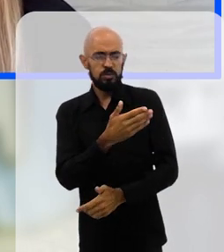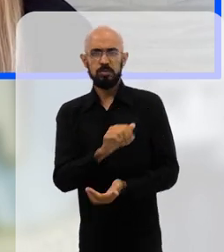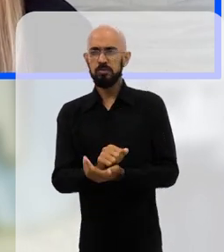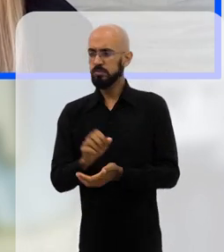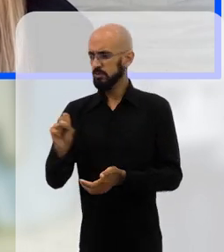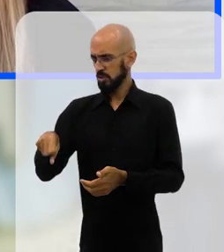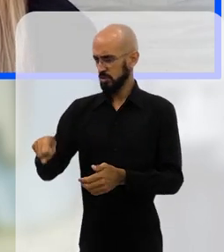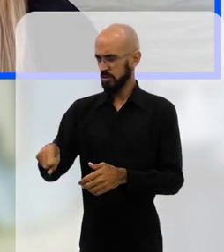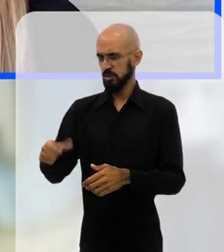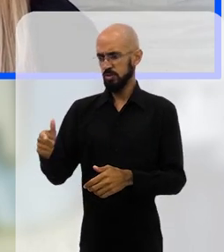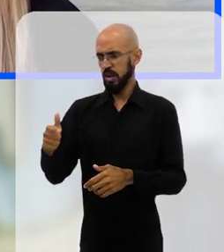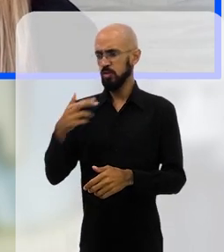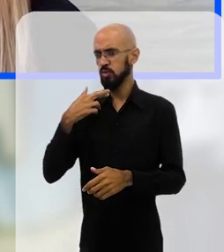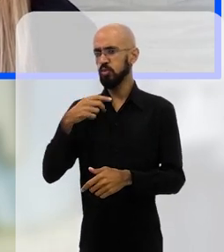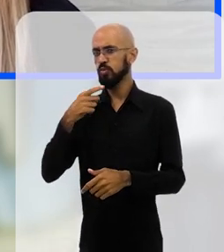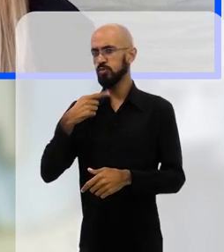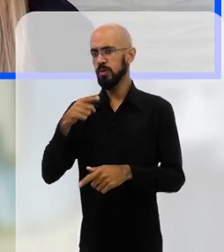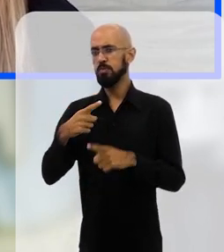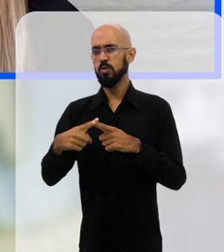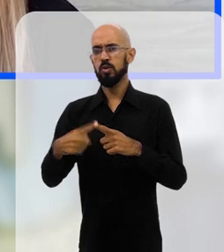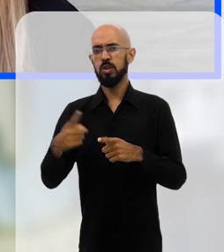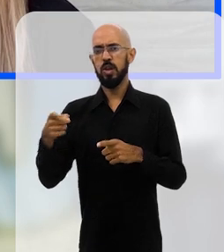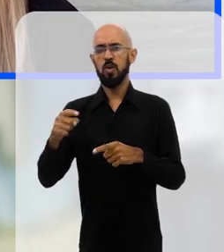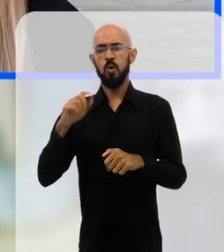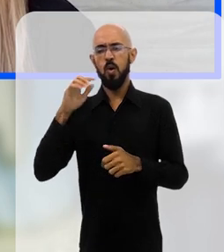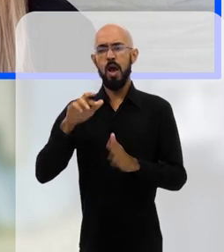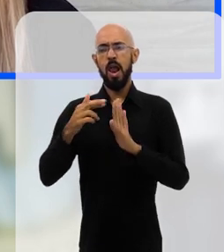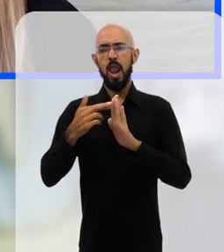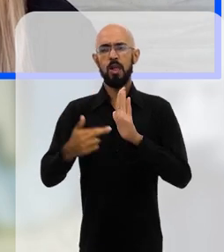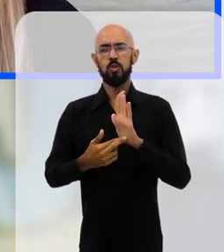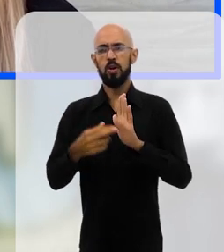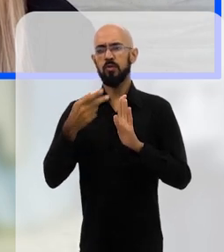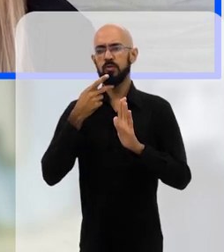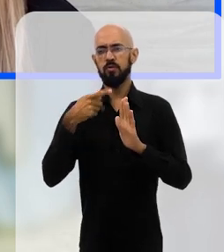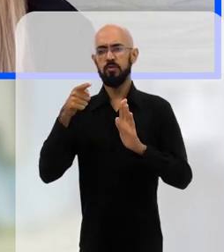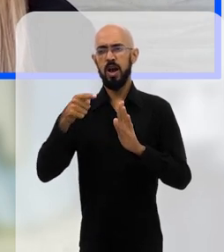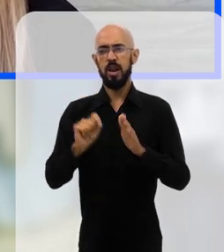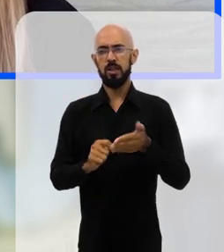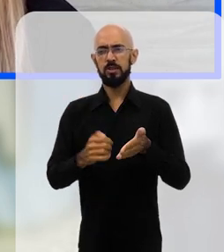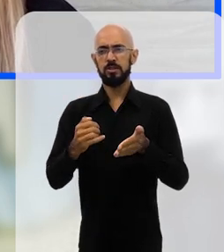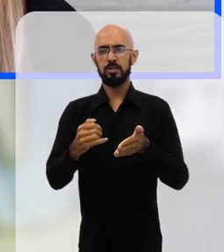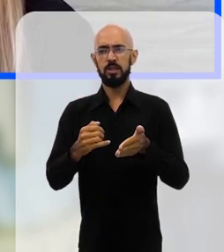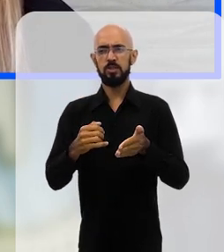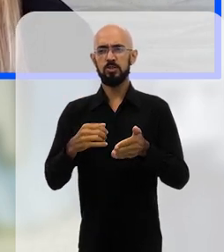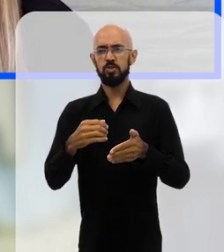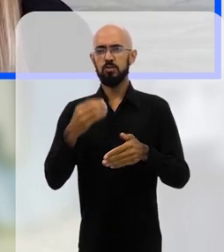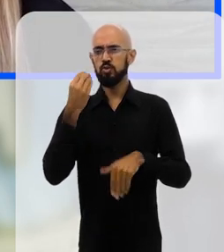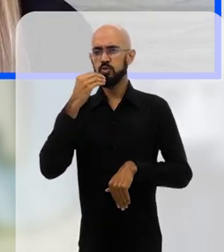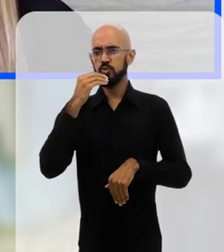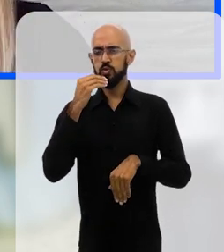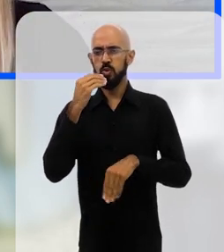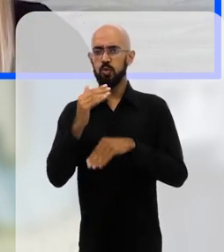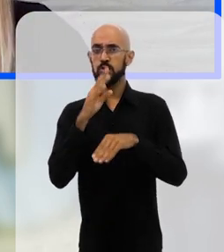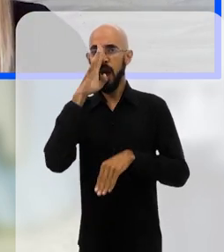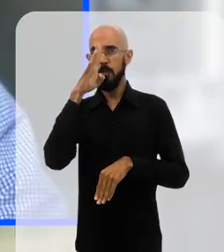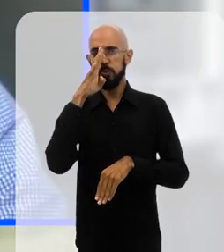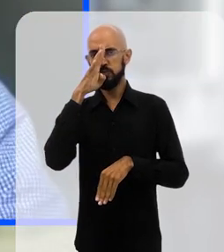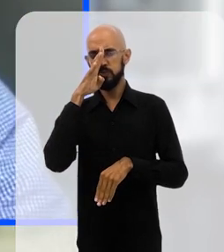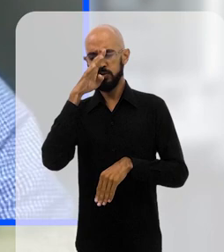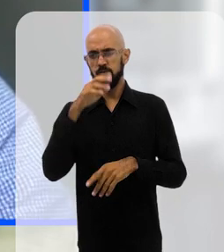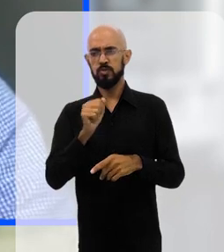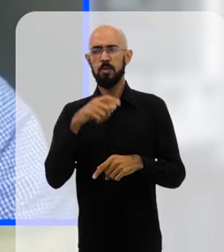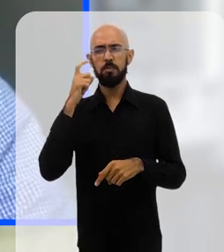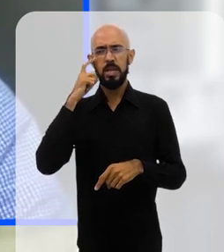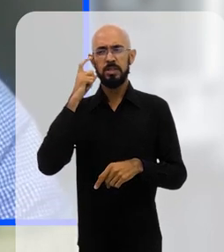Sem dúvida. O relatório traz entre as suas propostas a ideia de ter uma taxação sobre os lucros exorbitantes, né,